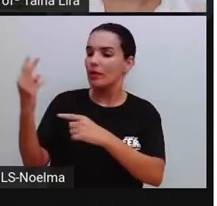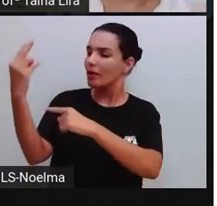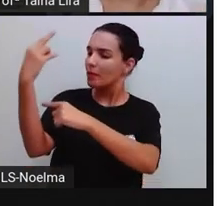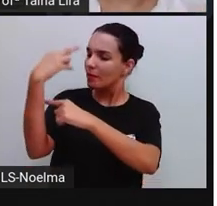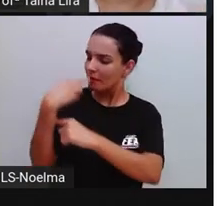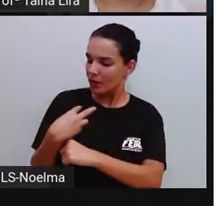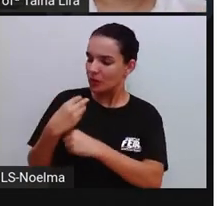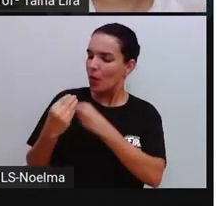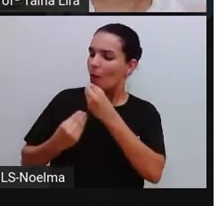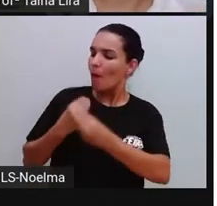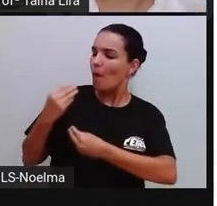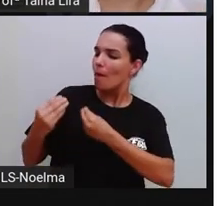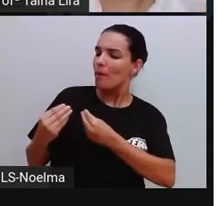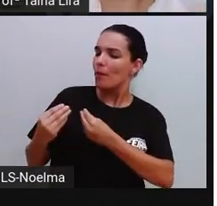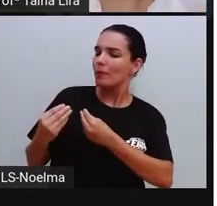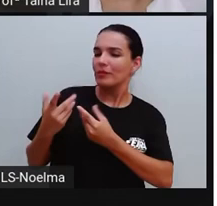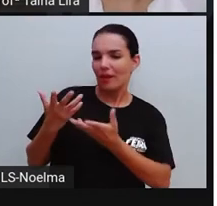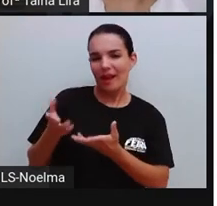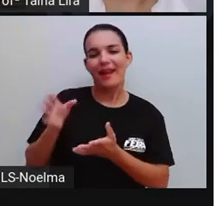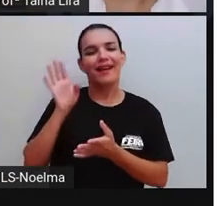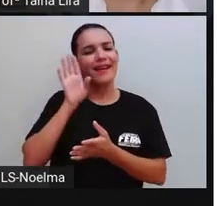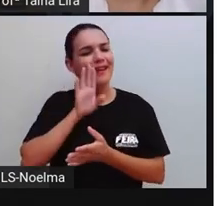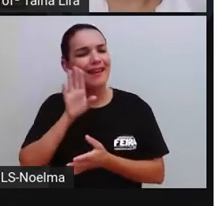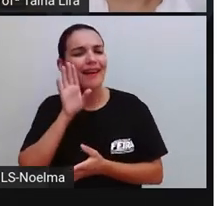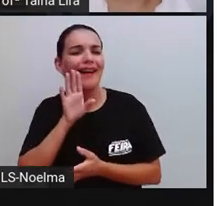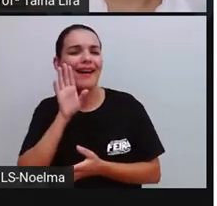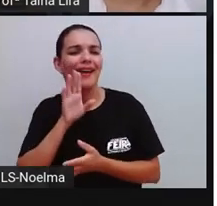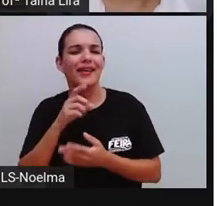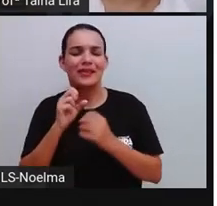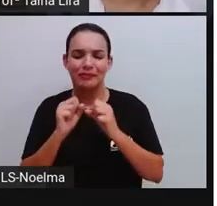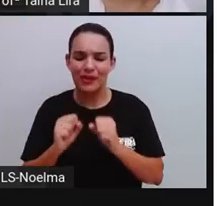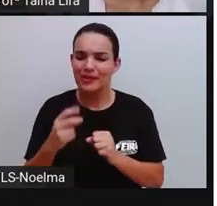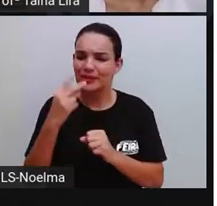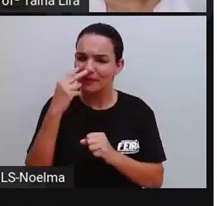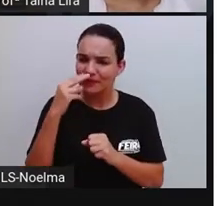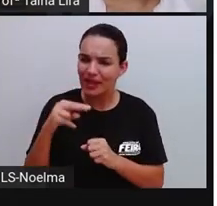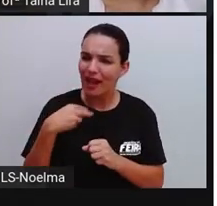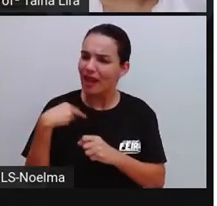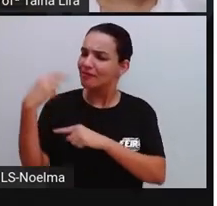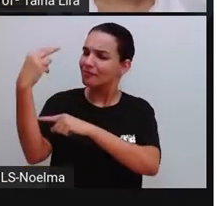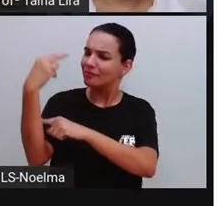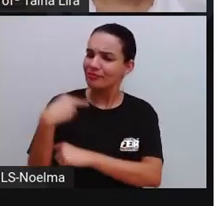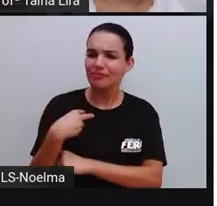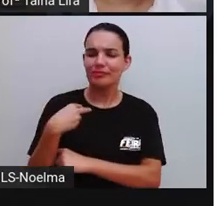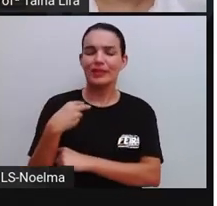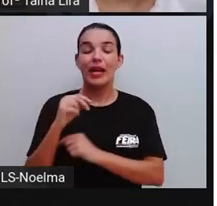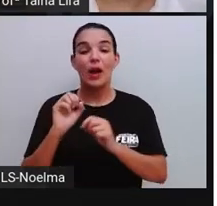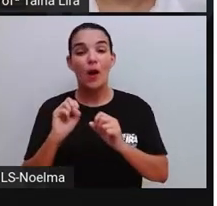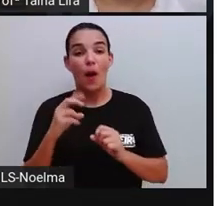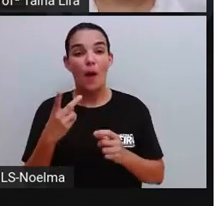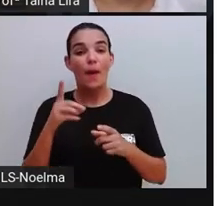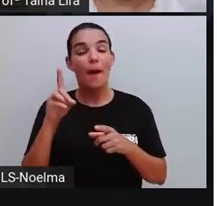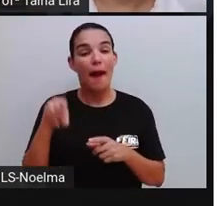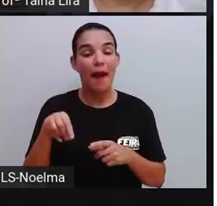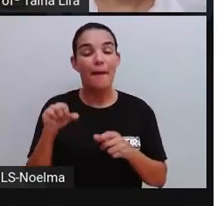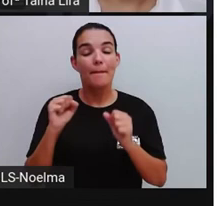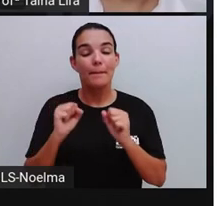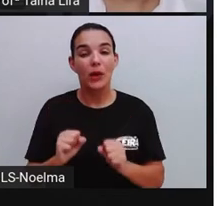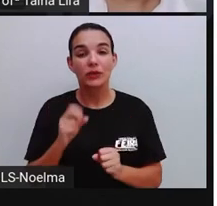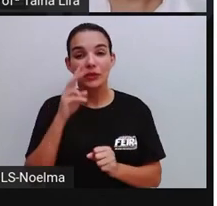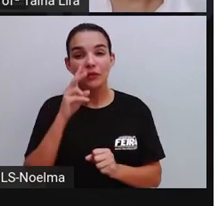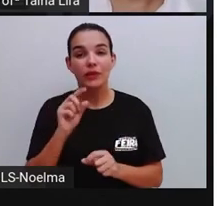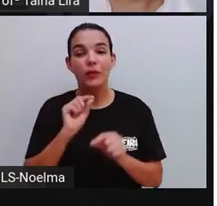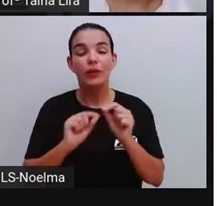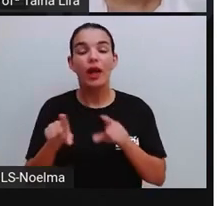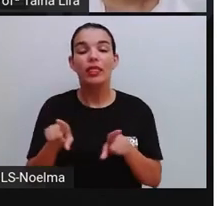é. Claro que a pessoa, né, pode se ver como ela realmente é. Ou ela pode não se ver também como ela é.